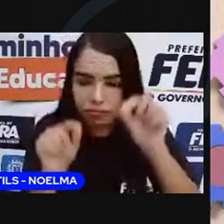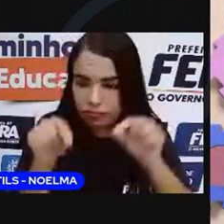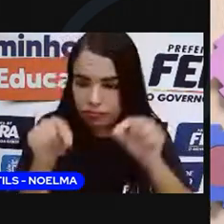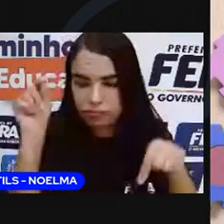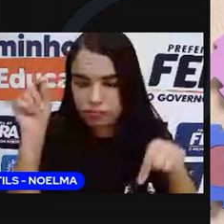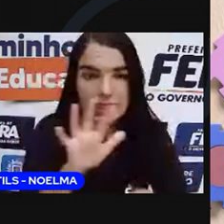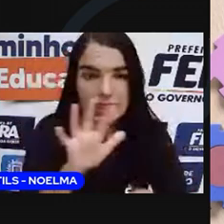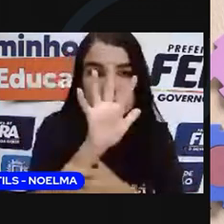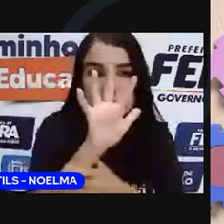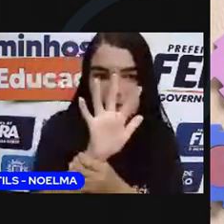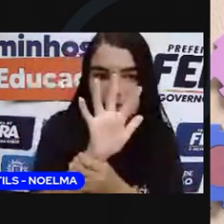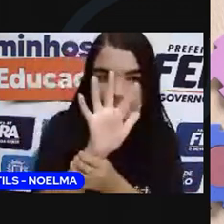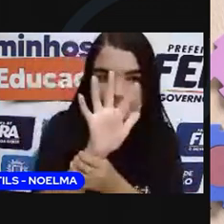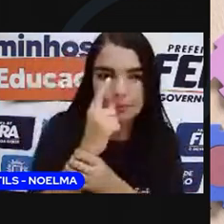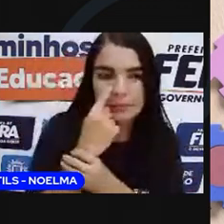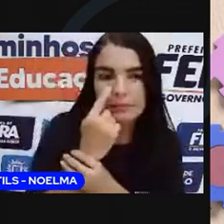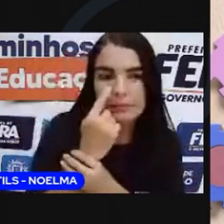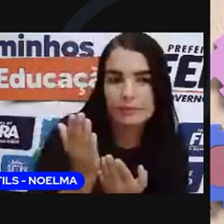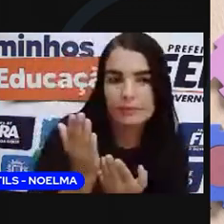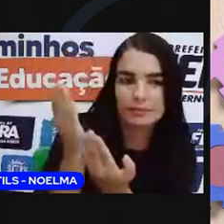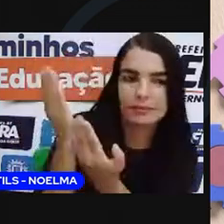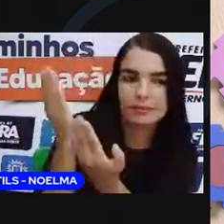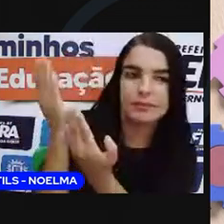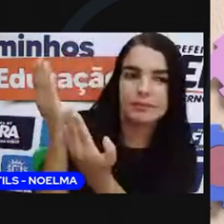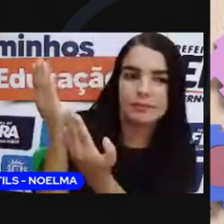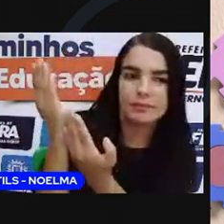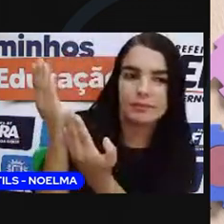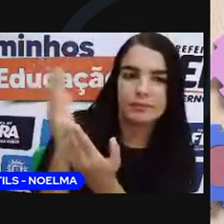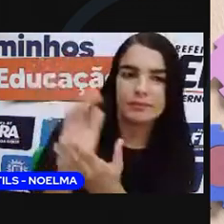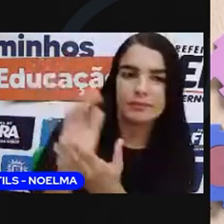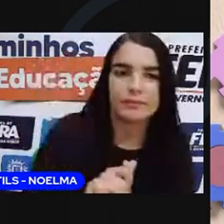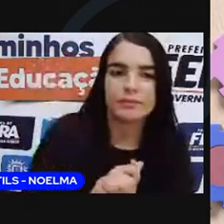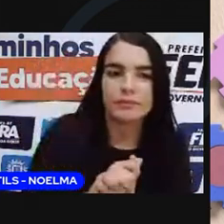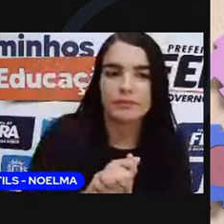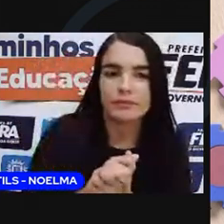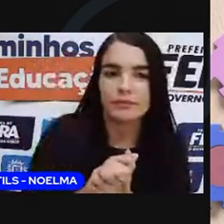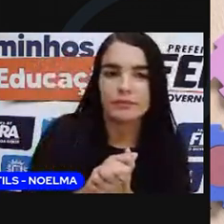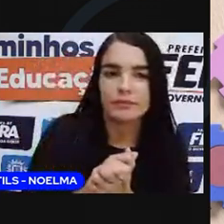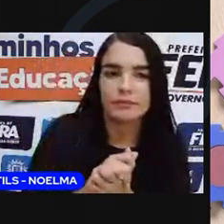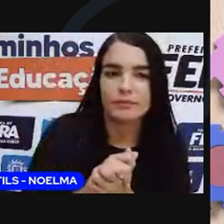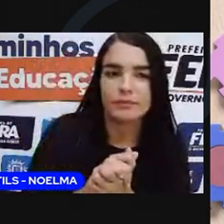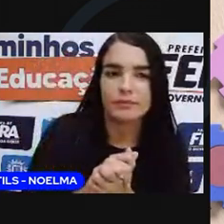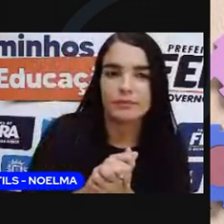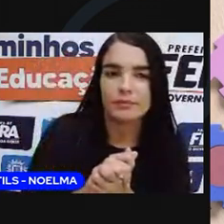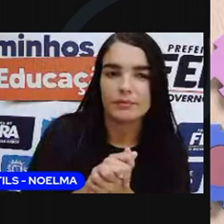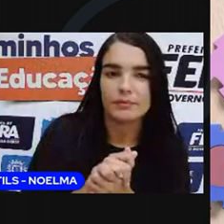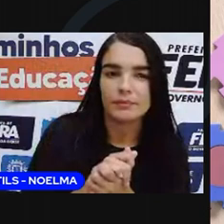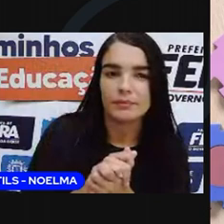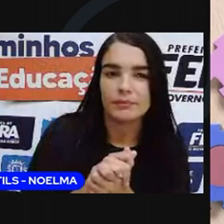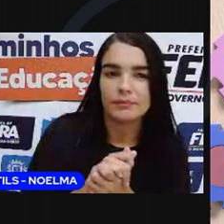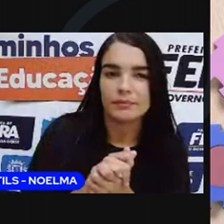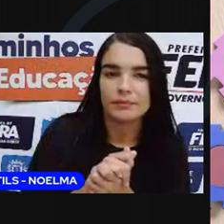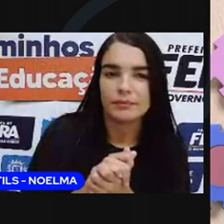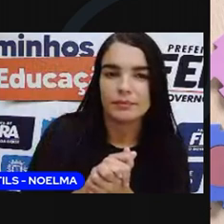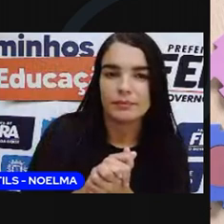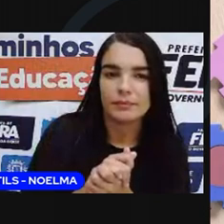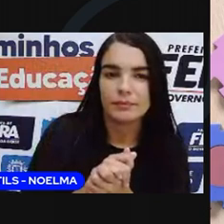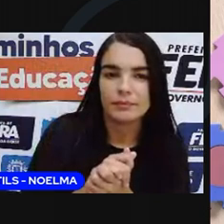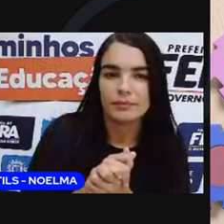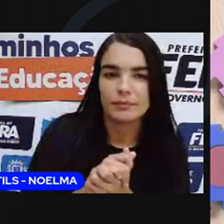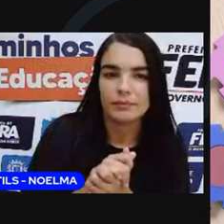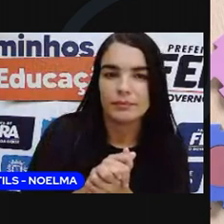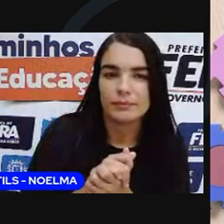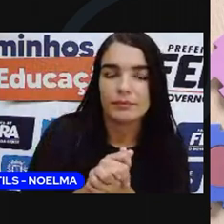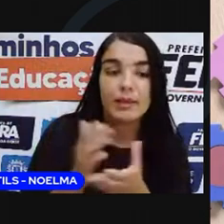linhas na posição vertical e uma linha na posição horizontal. Agora, você vai precisar selecionar as